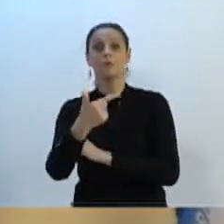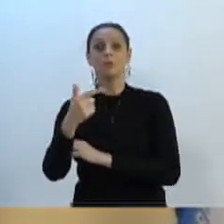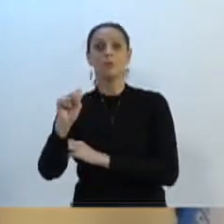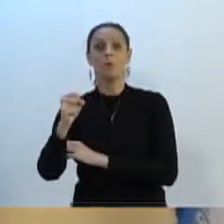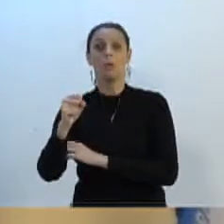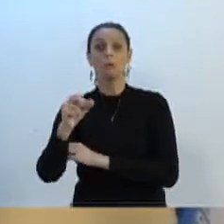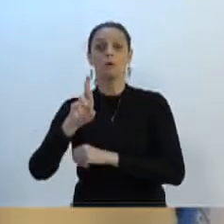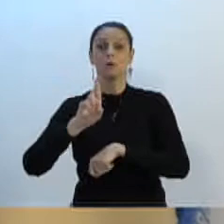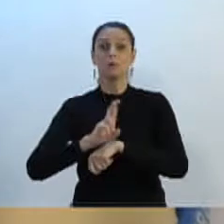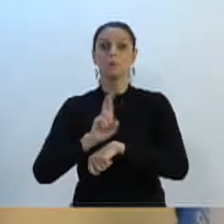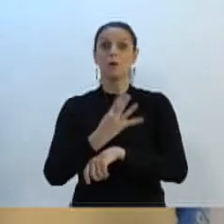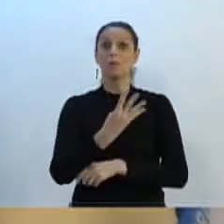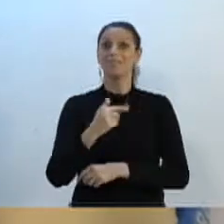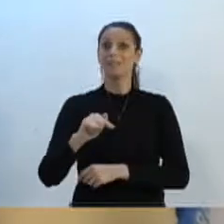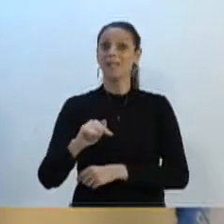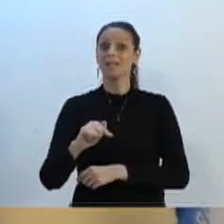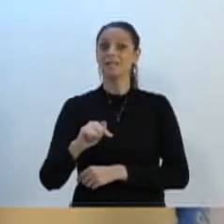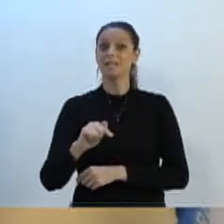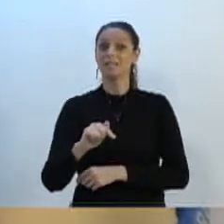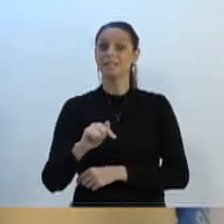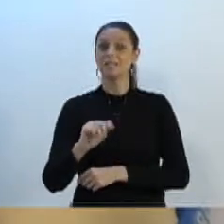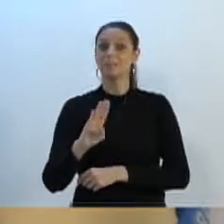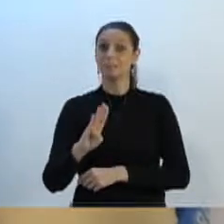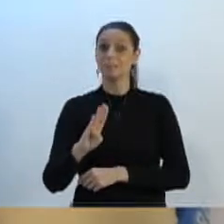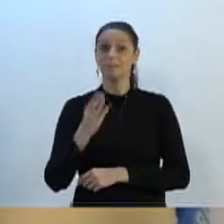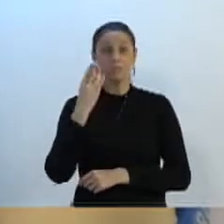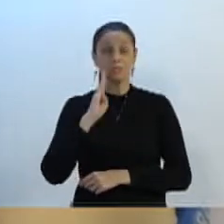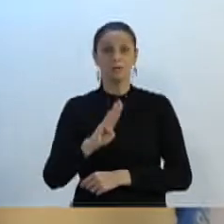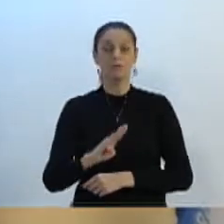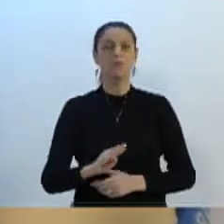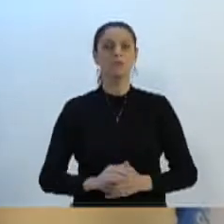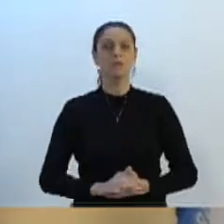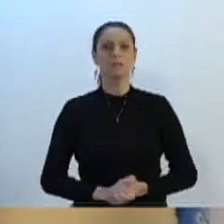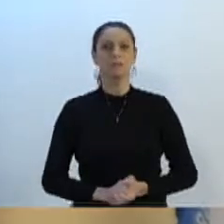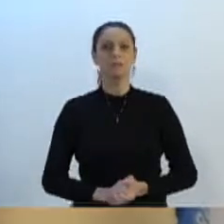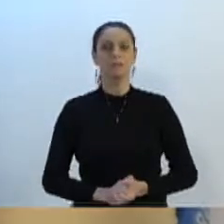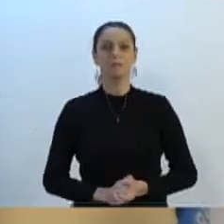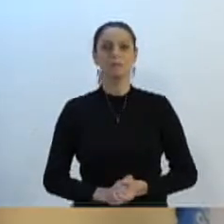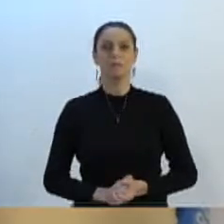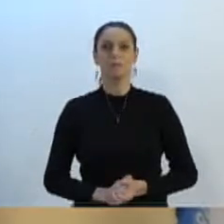Rio do Sul, 47. O próximo número, por favor, Ari.